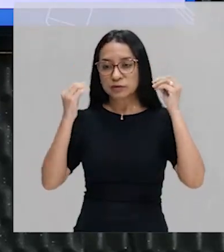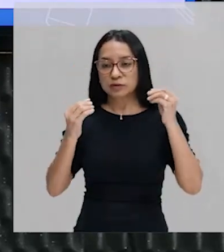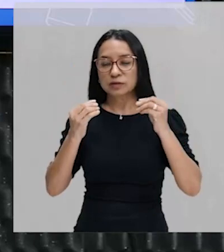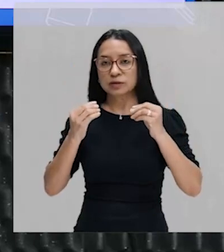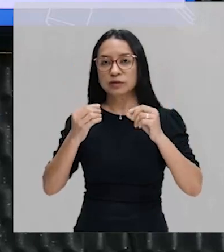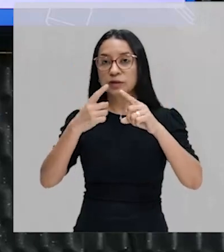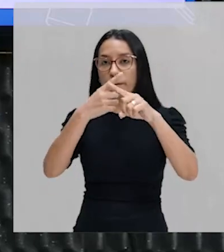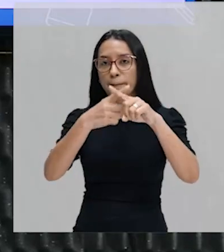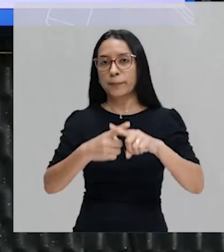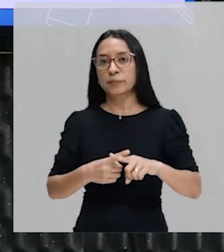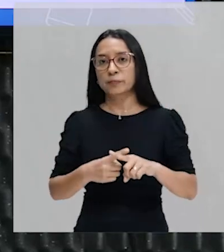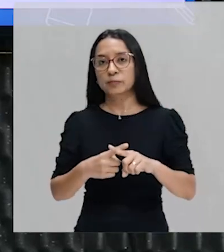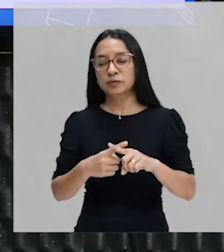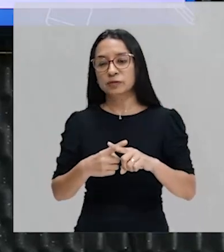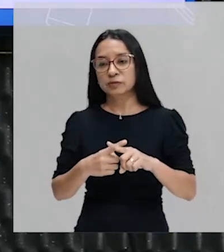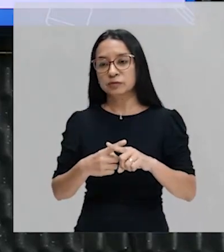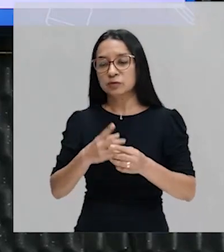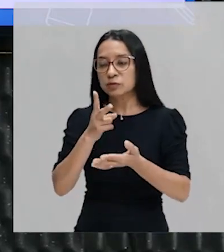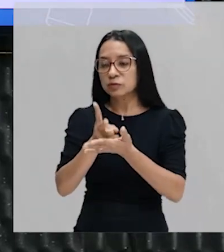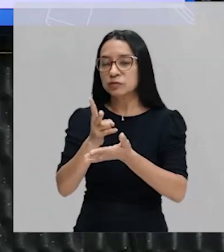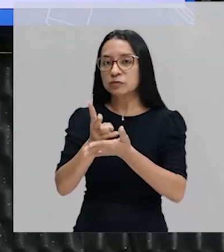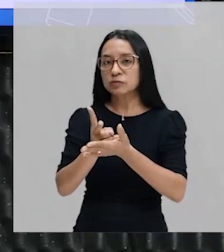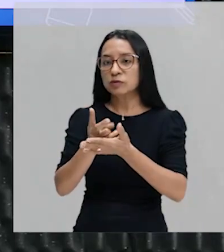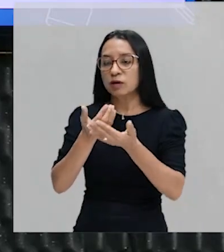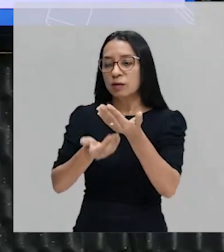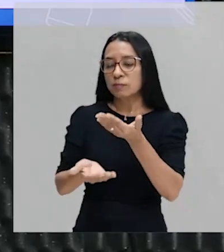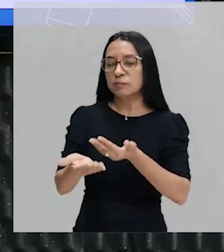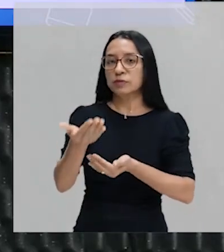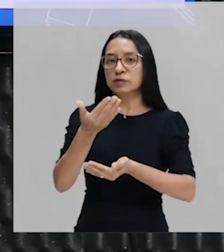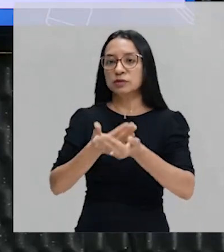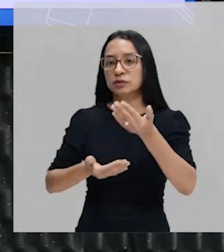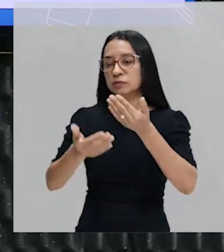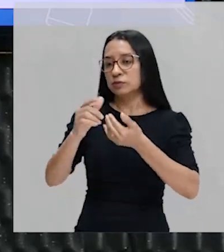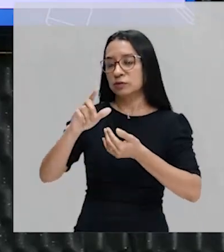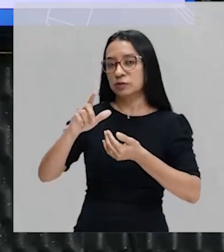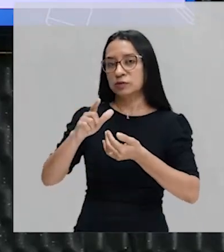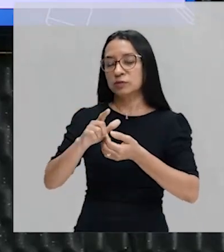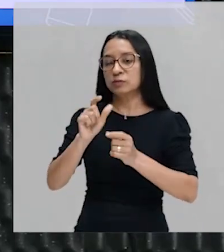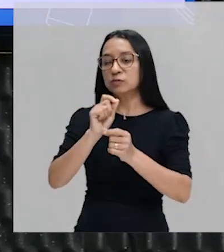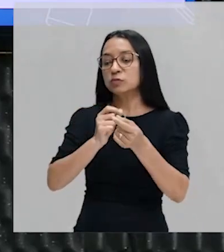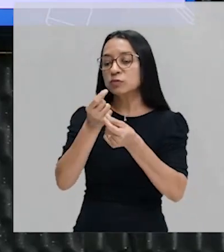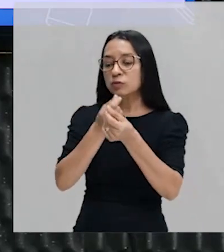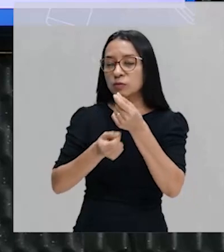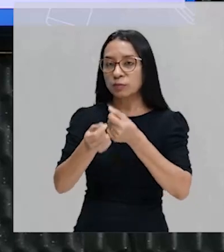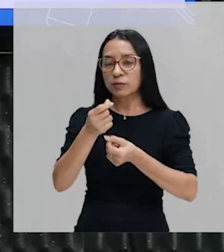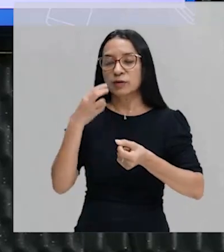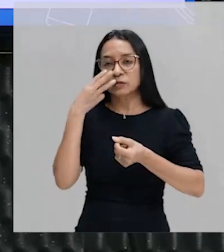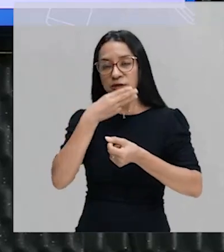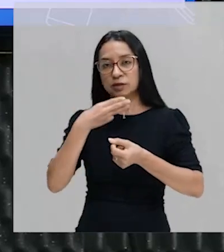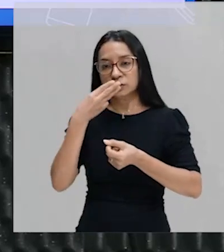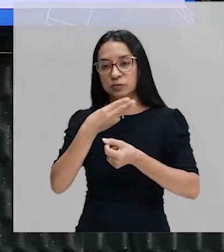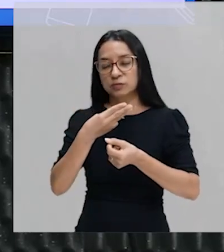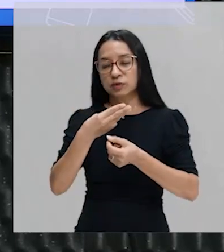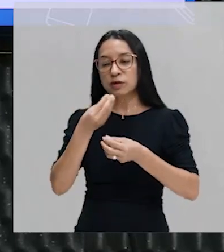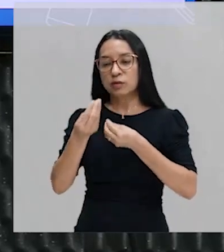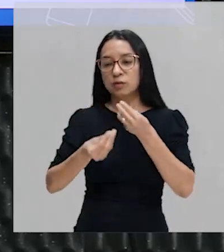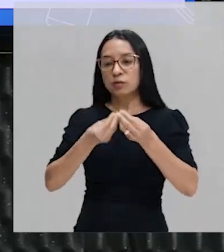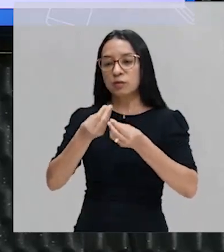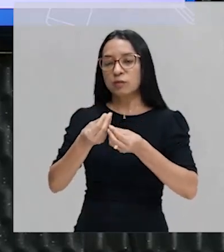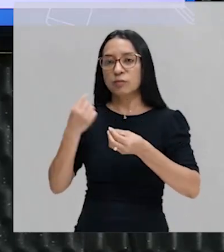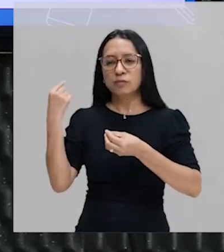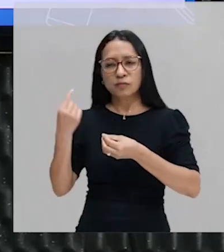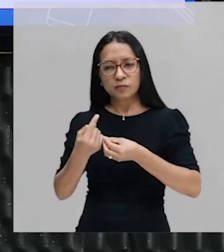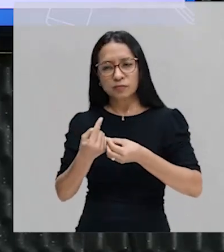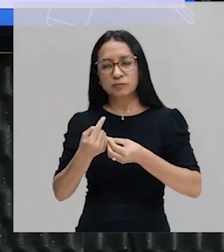estariam proibidos de continuar participando do lucrativo comércio açucareiro como eles viram participando desde a